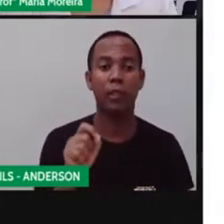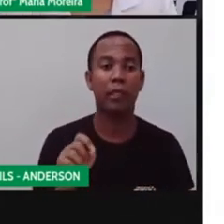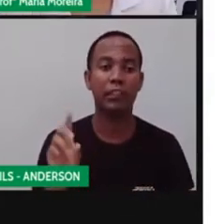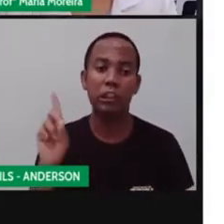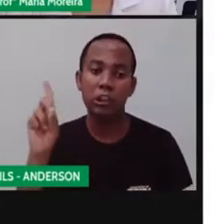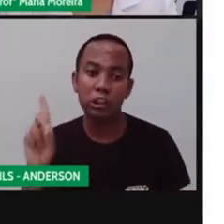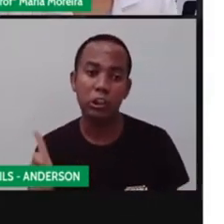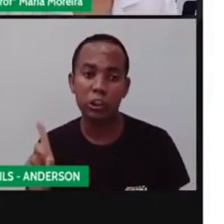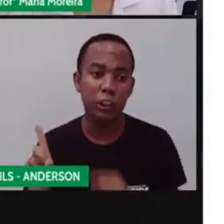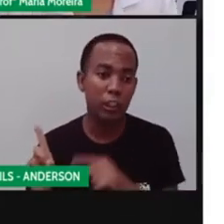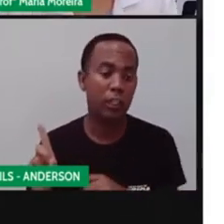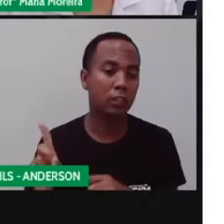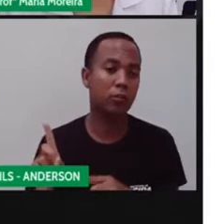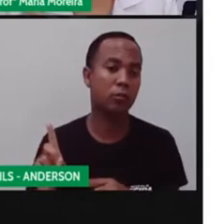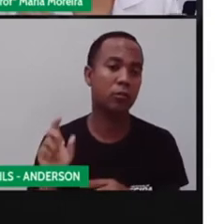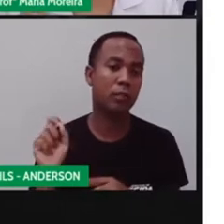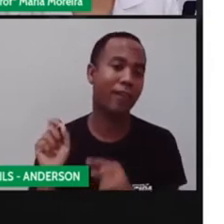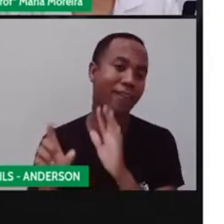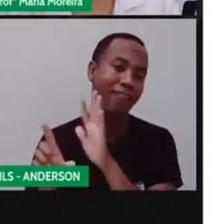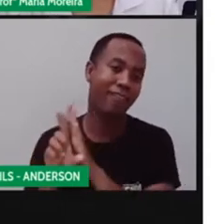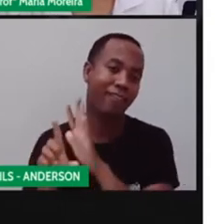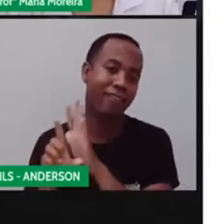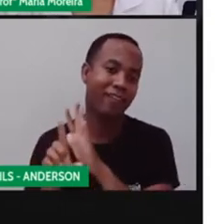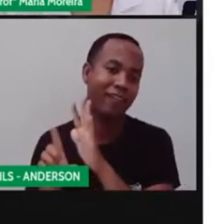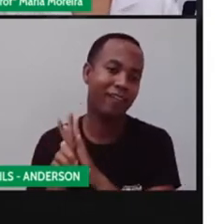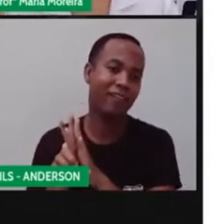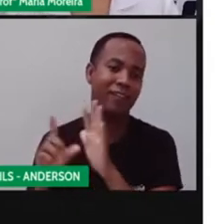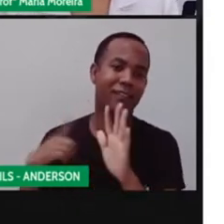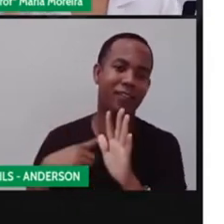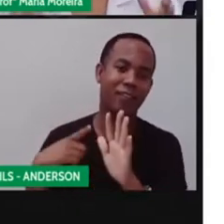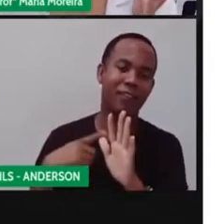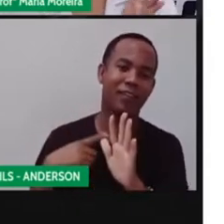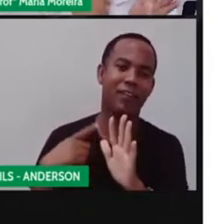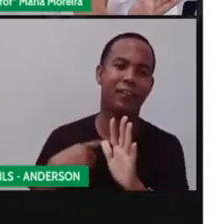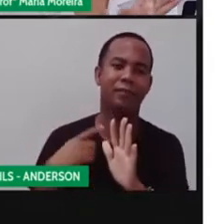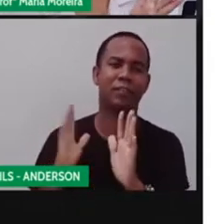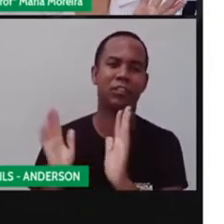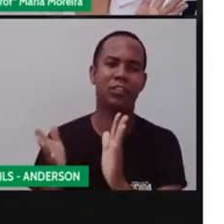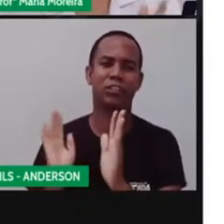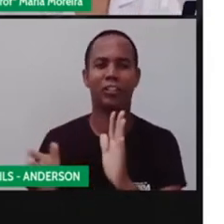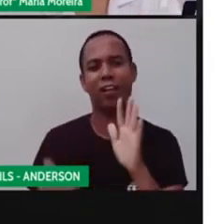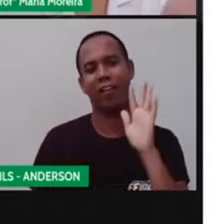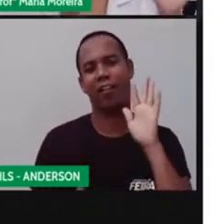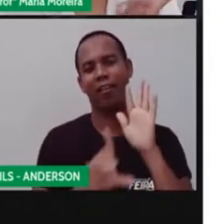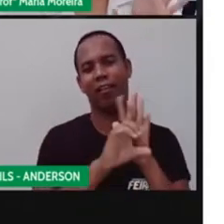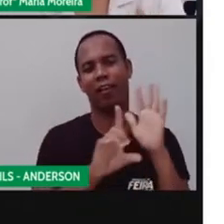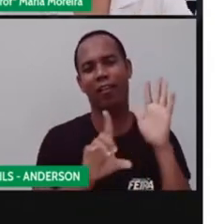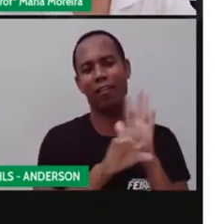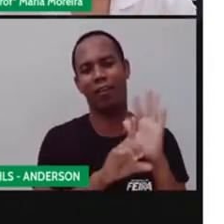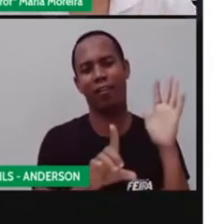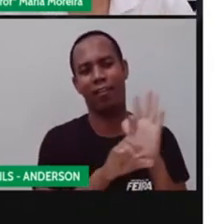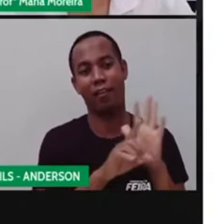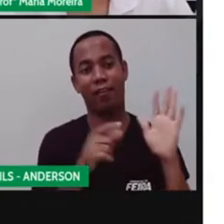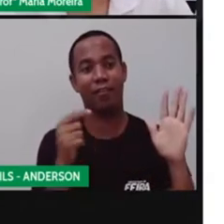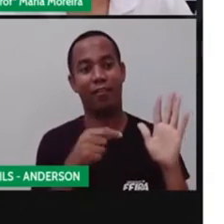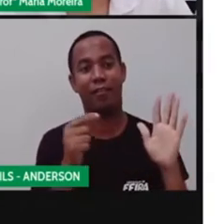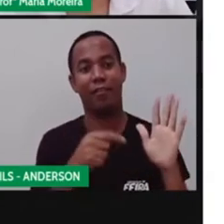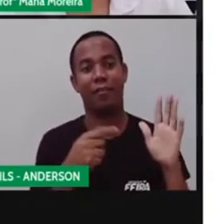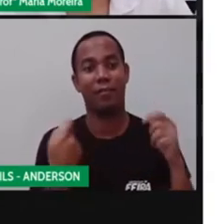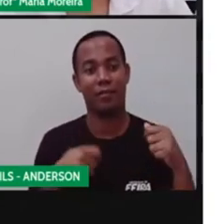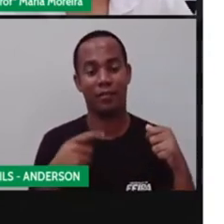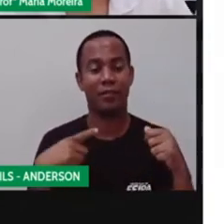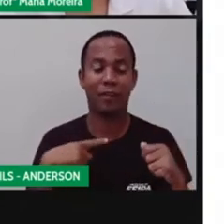Direito, são coisas que vocês precisam ter, né? Que estão lá, reguardada onde? Na lei, é lei, vocês precisam